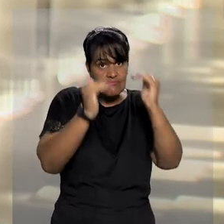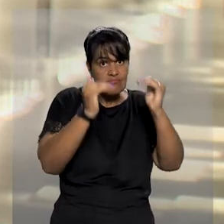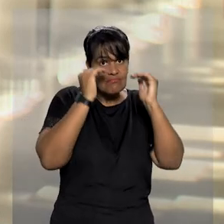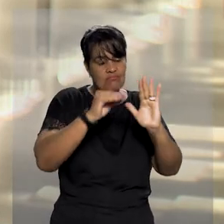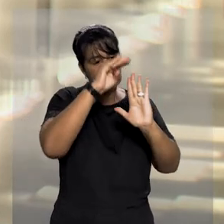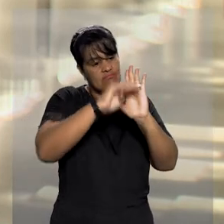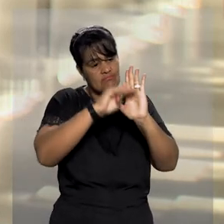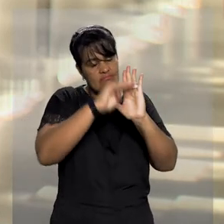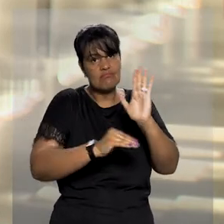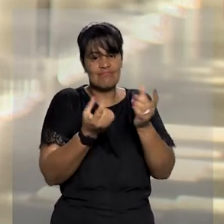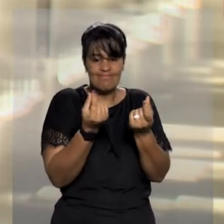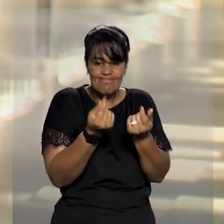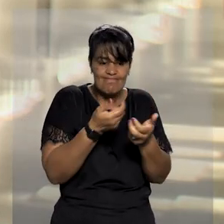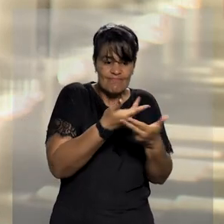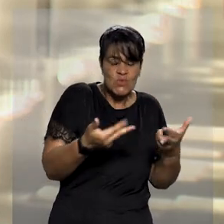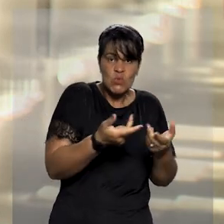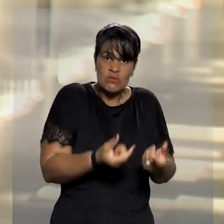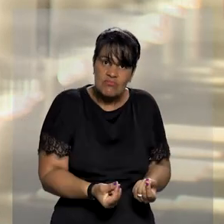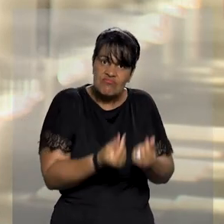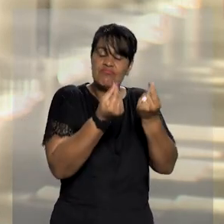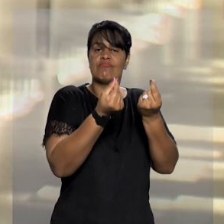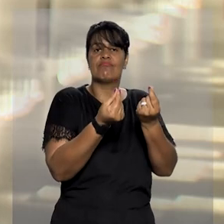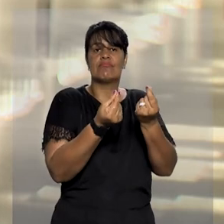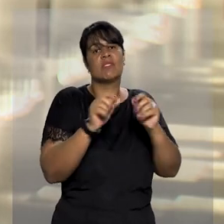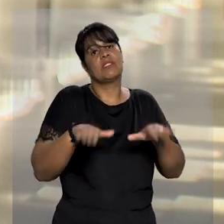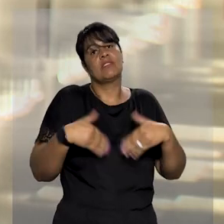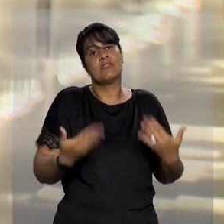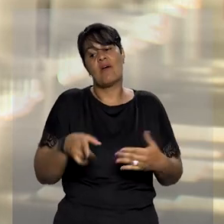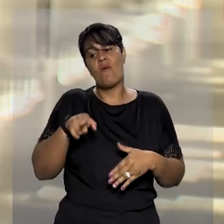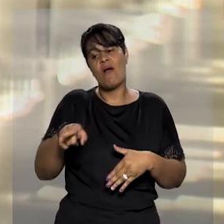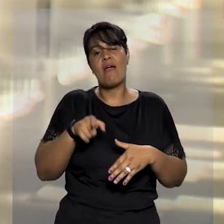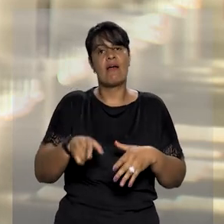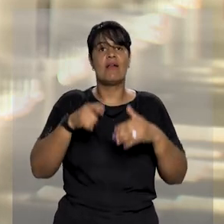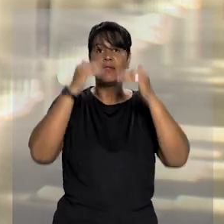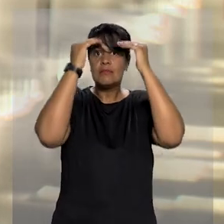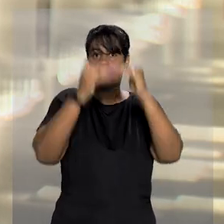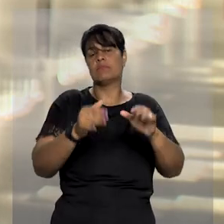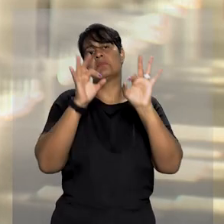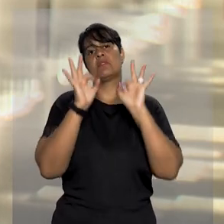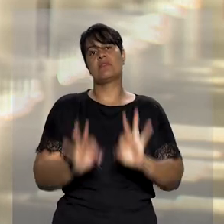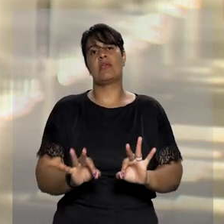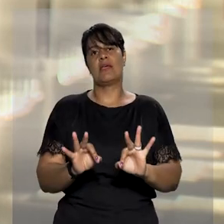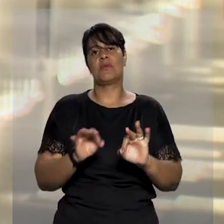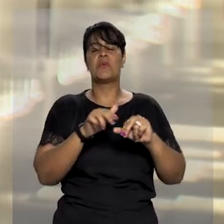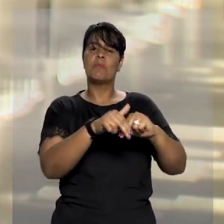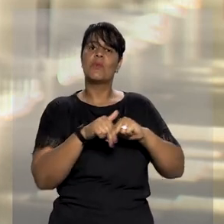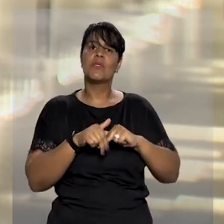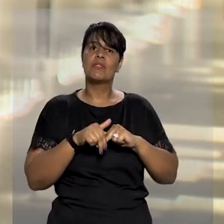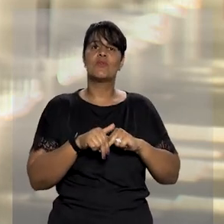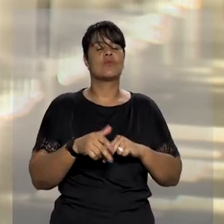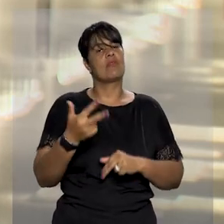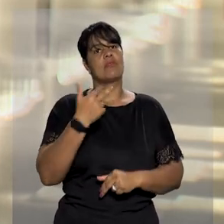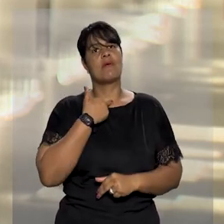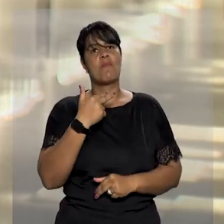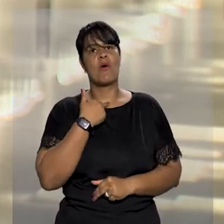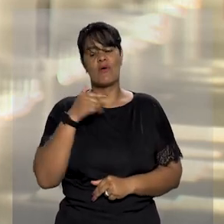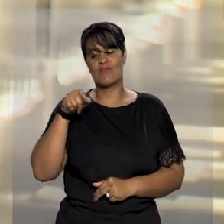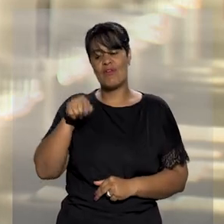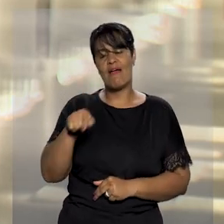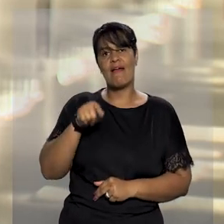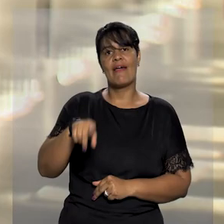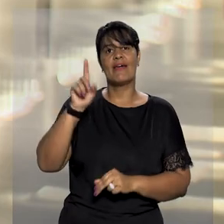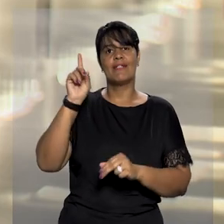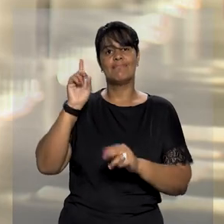seguir cumprindo o plano de recuperação não caracteriza o seu real descumprimento e, por isso, não